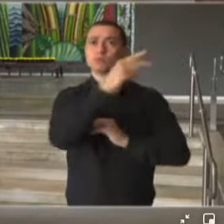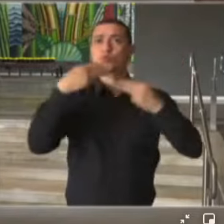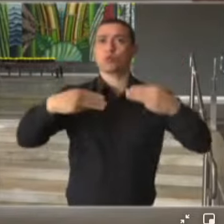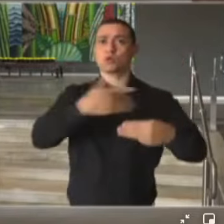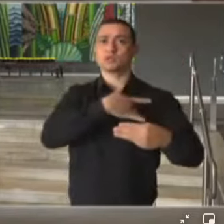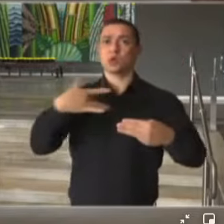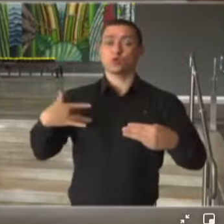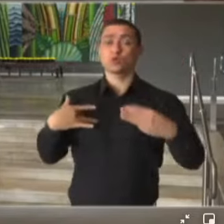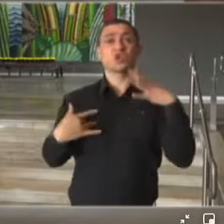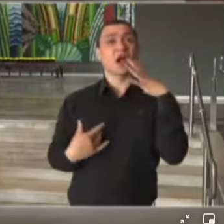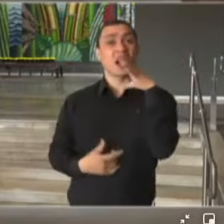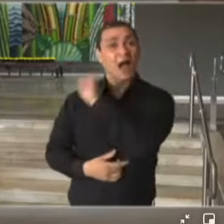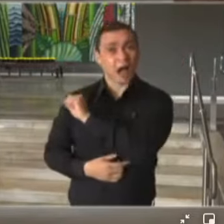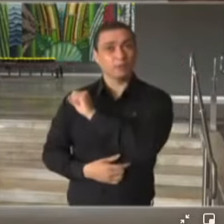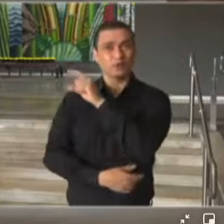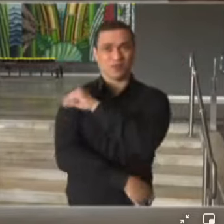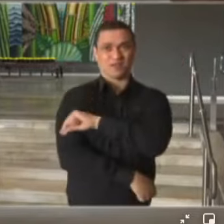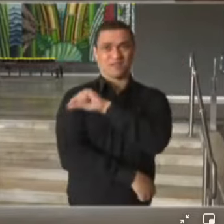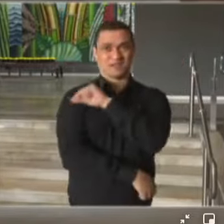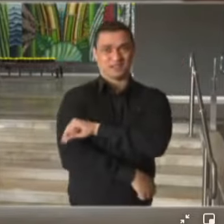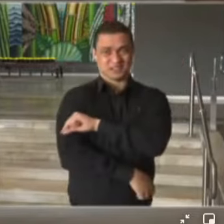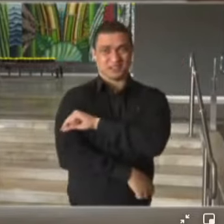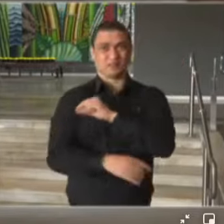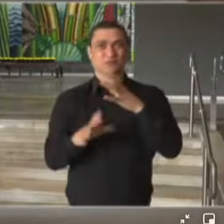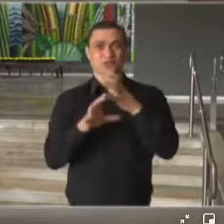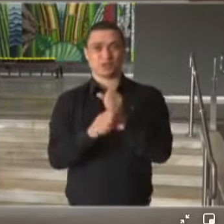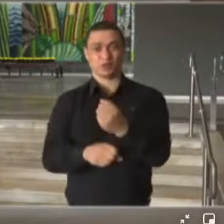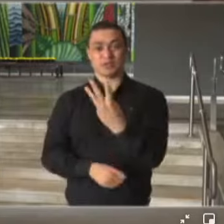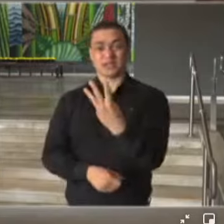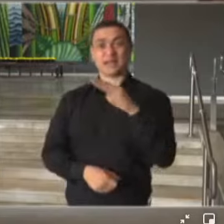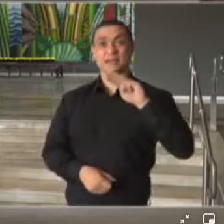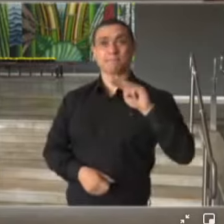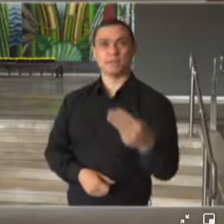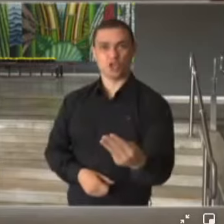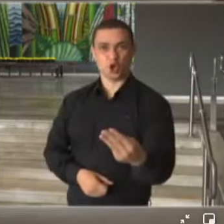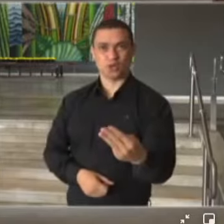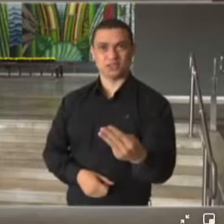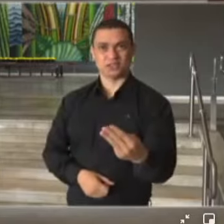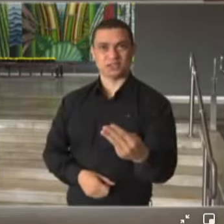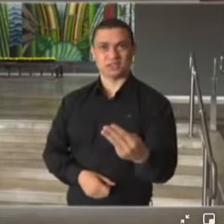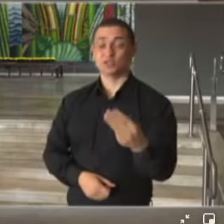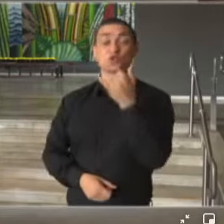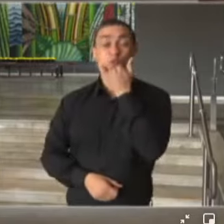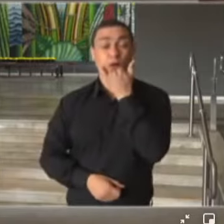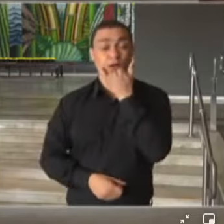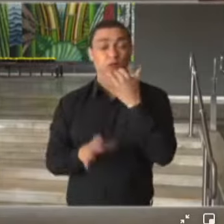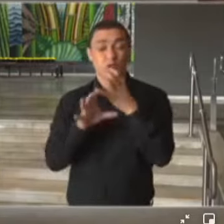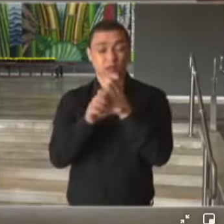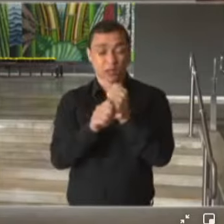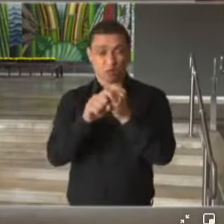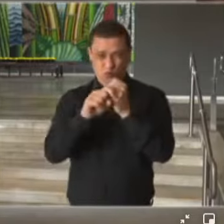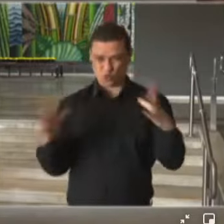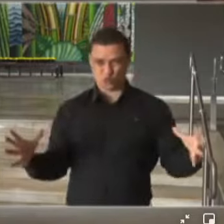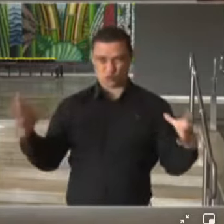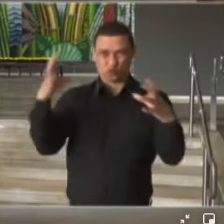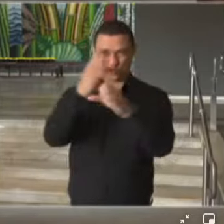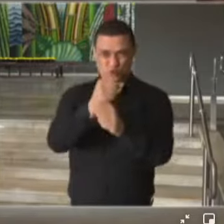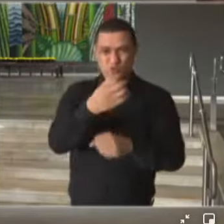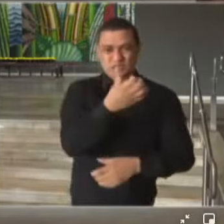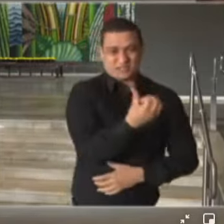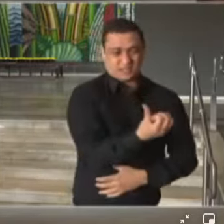para que essas vacinas, esses 3 milhões de doses, perdão, deste total de